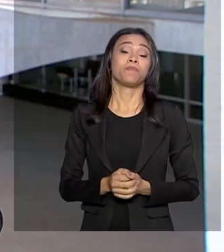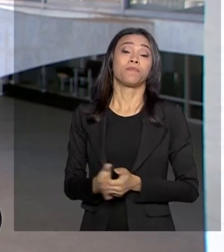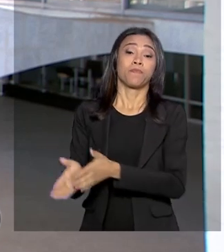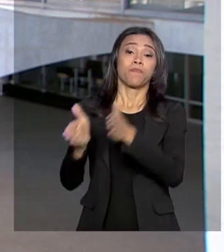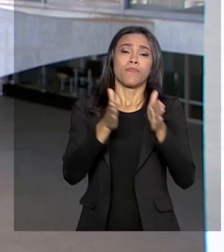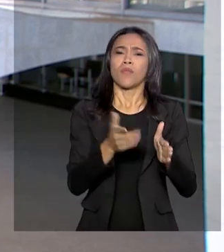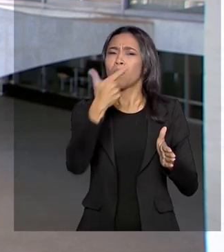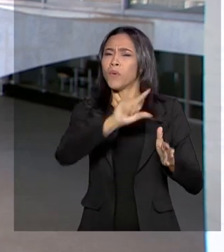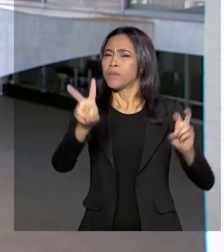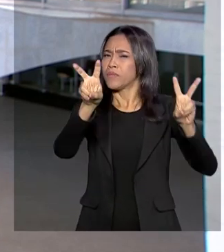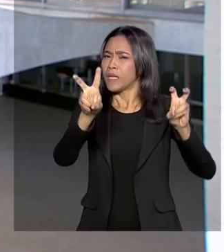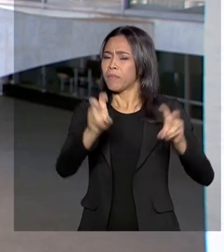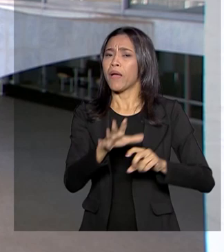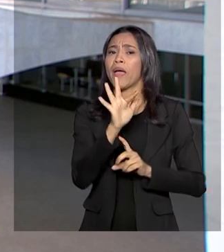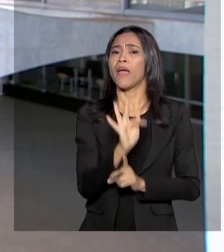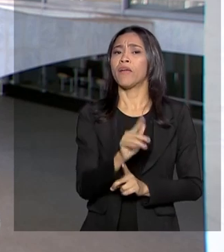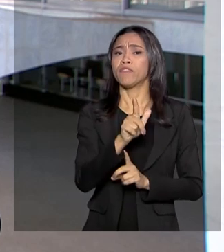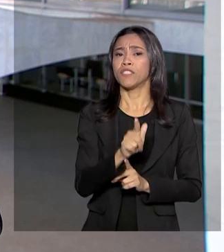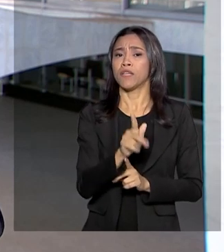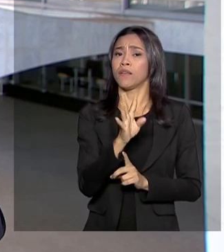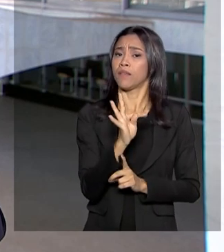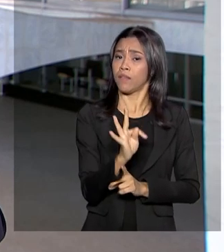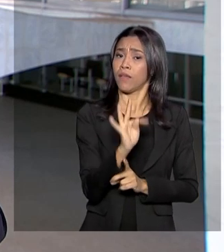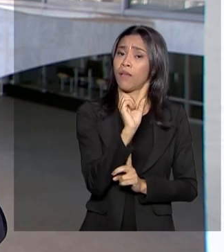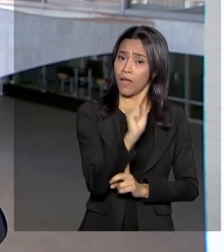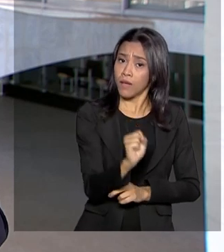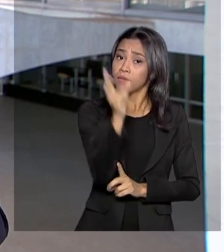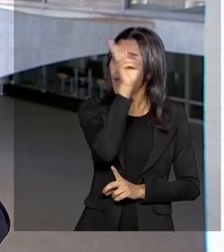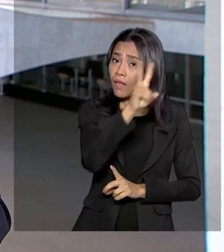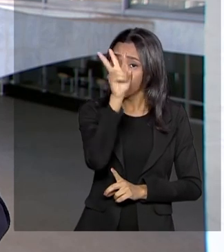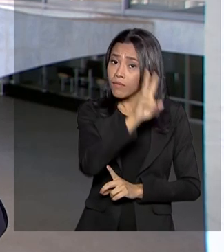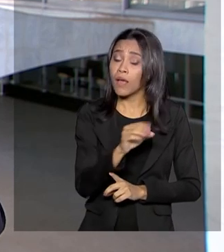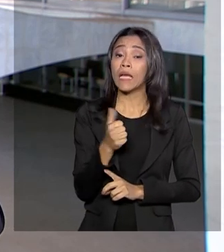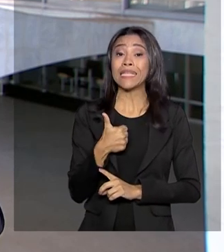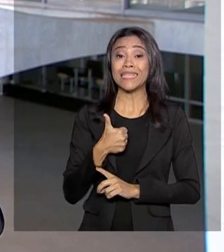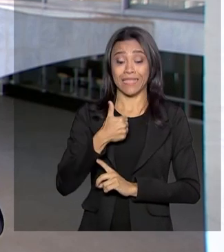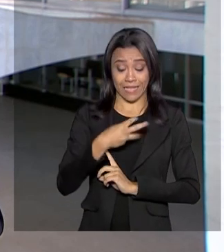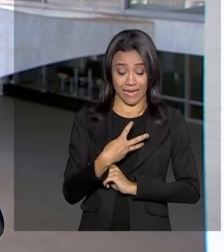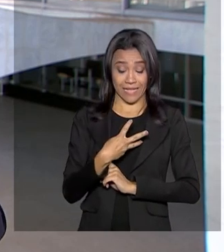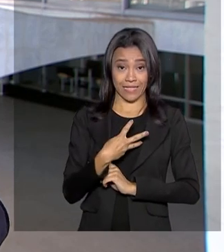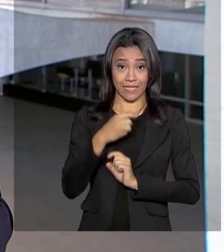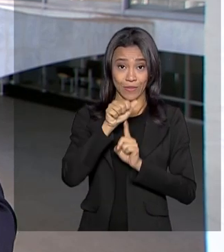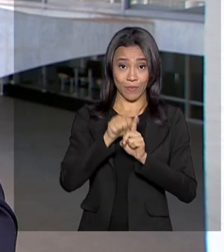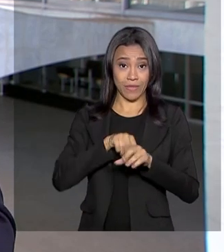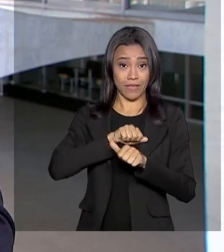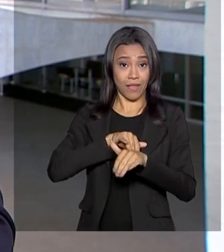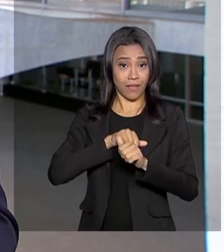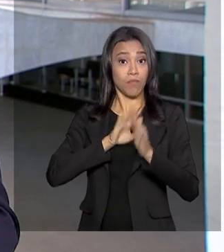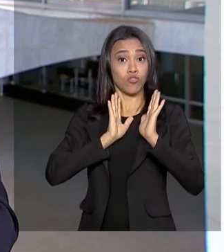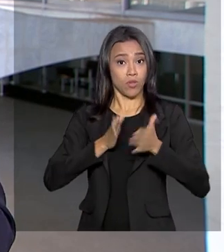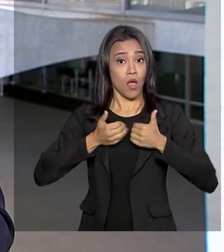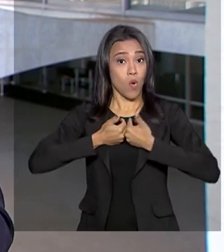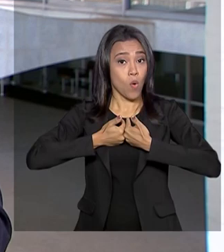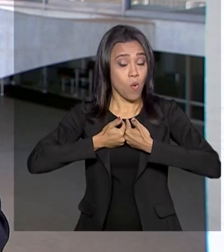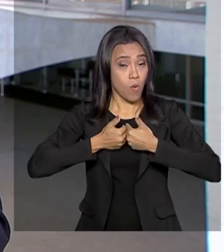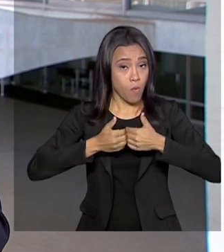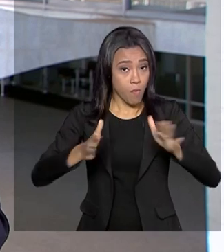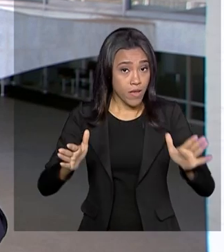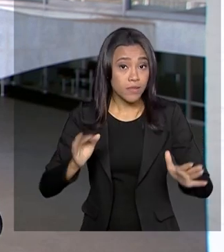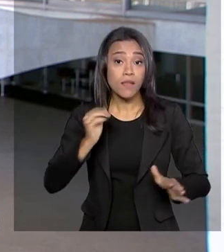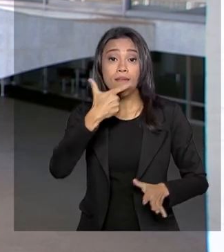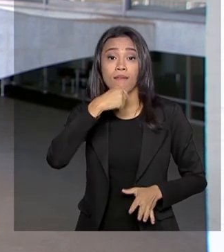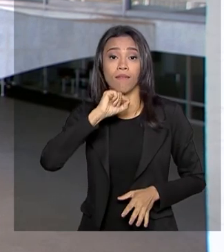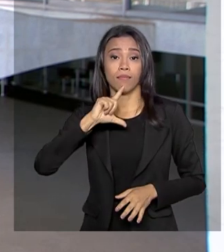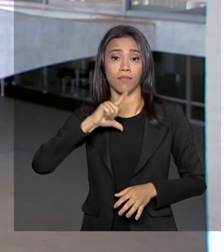vamos falar sobre FGTS, só para lembrar que em 13 de setembro começam os saques para quem tiver conta